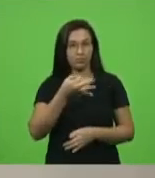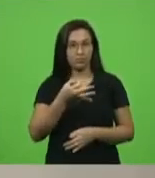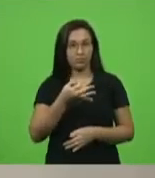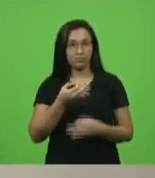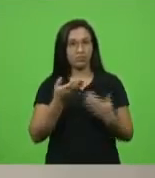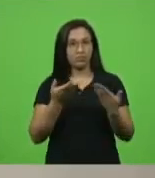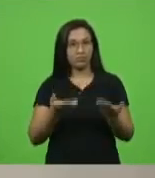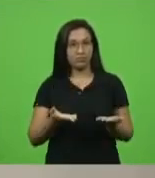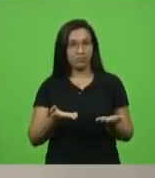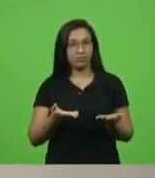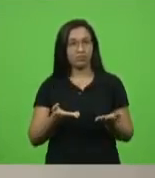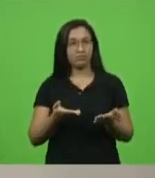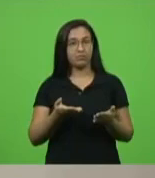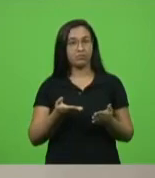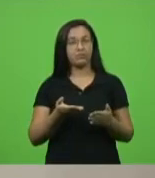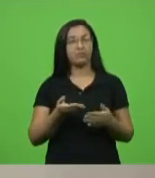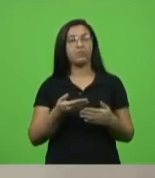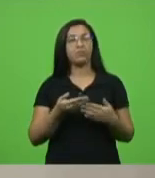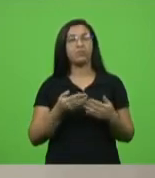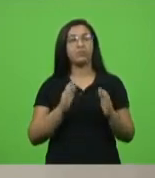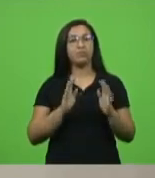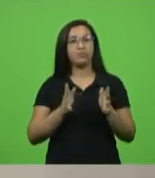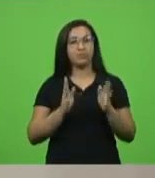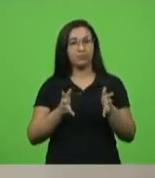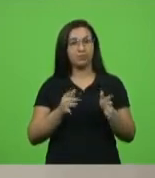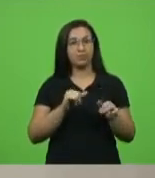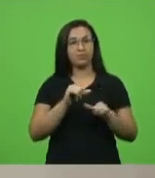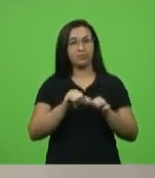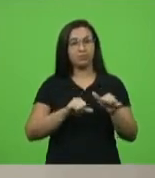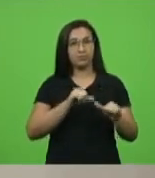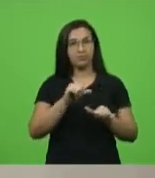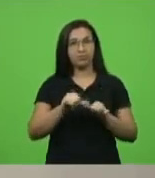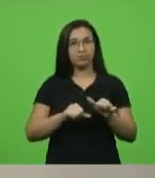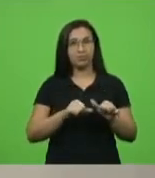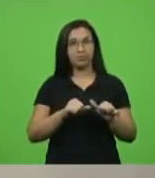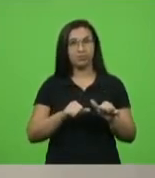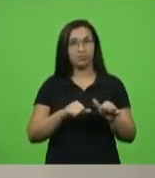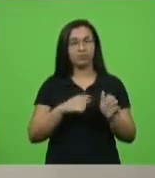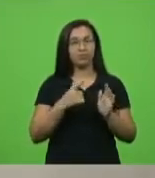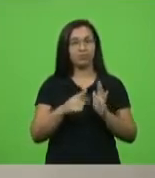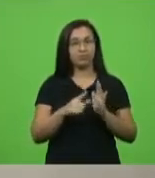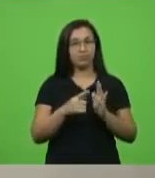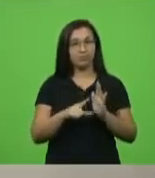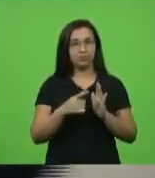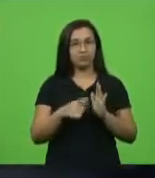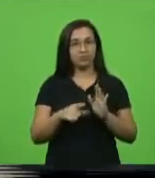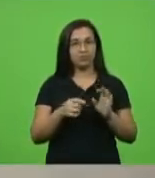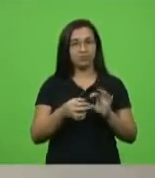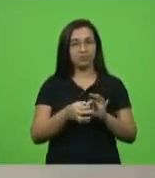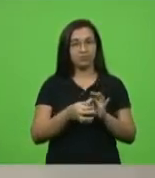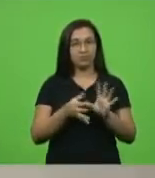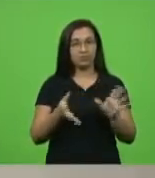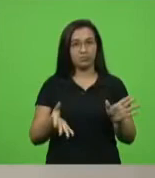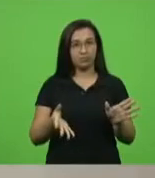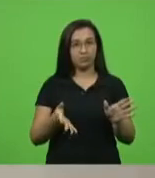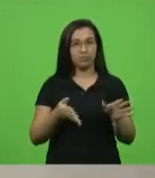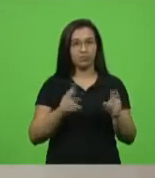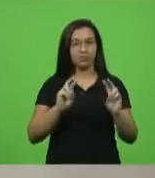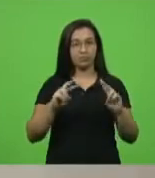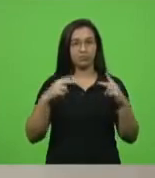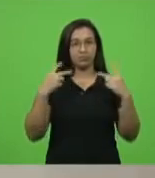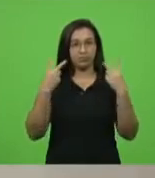já está adequando um modelo de indicação que está disponível para todos os deputados no site da LESC, na página da consultoria